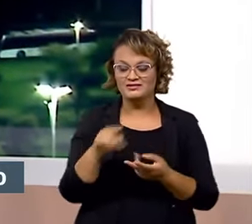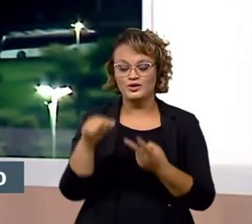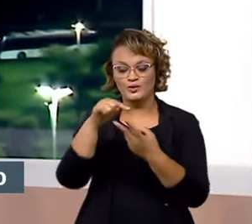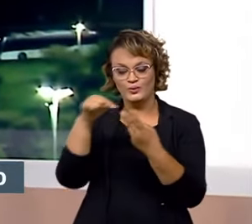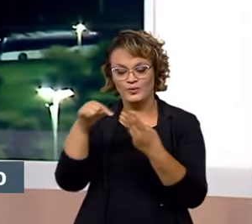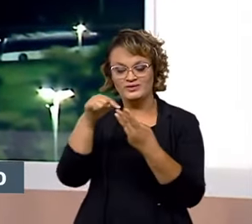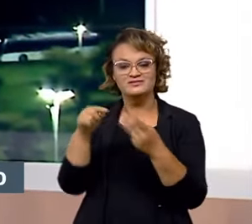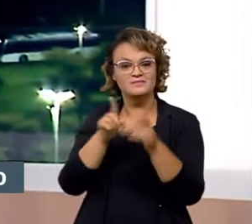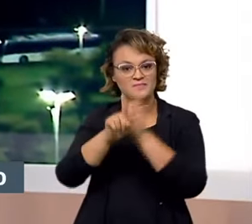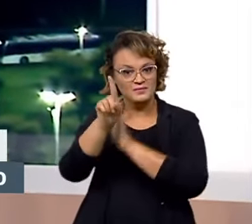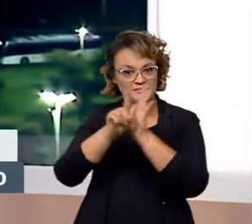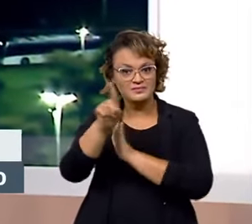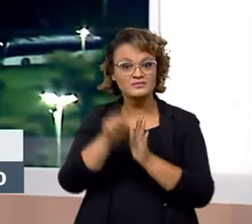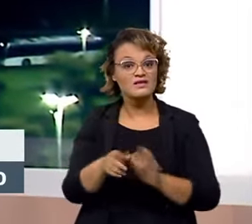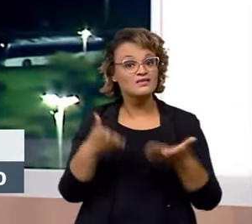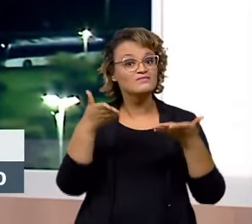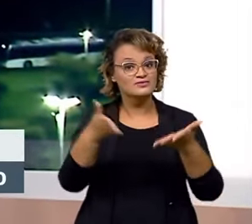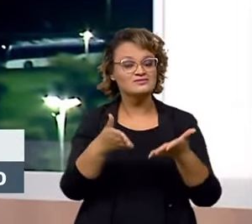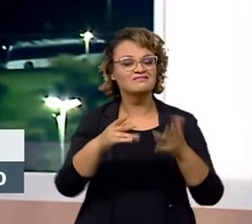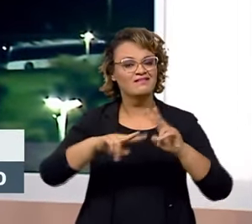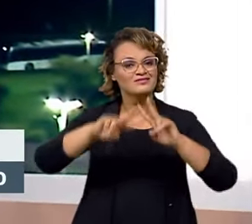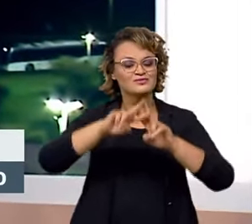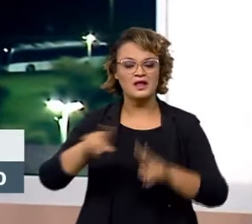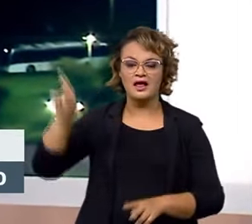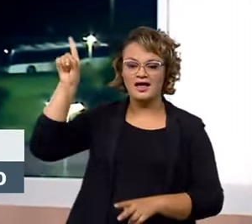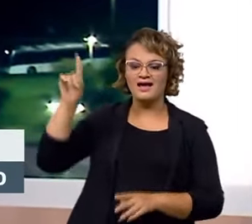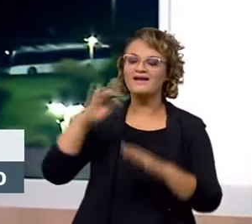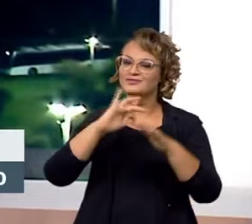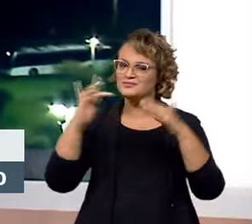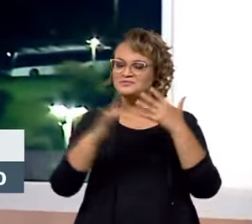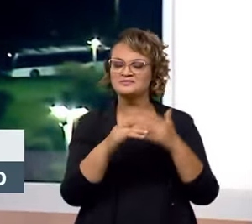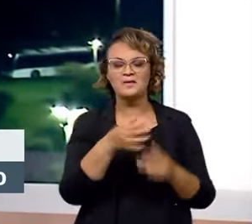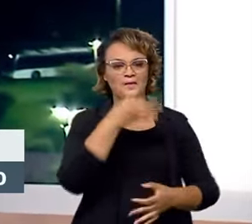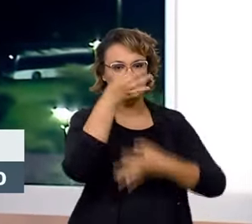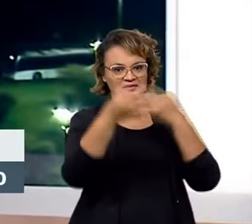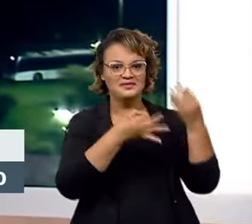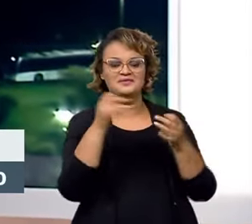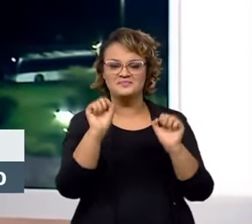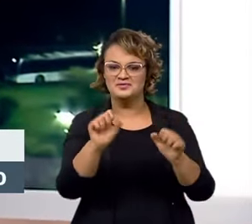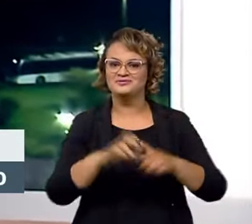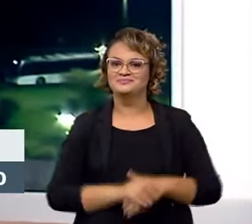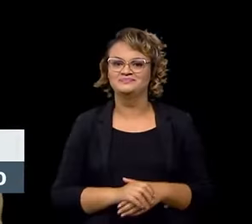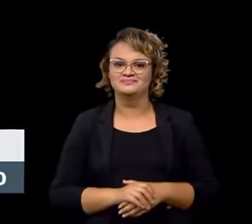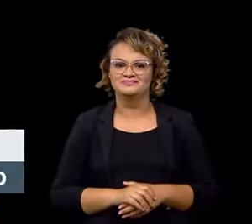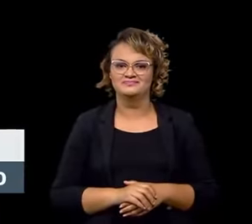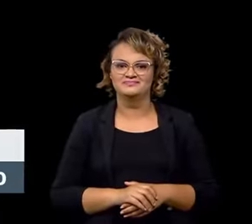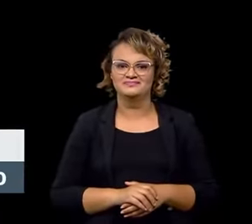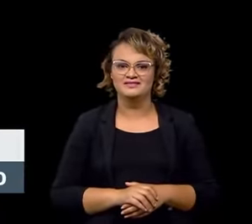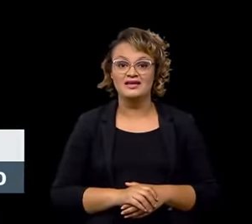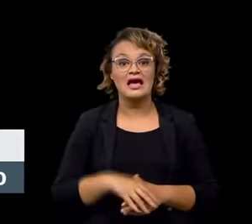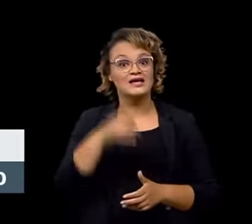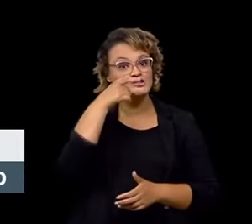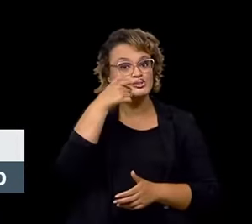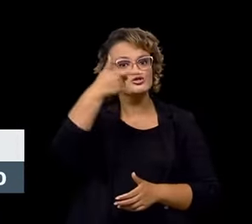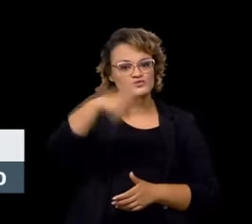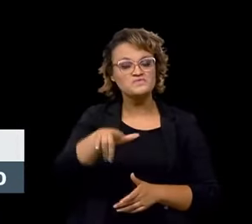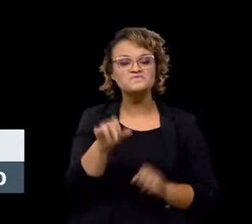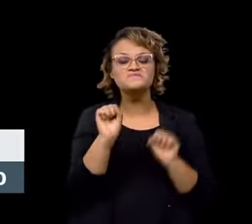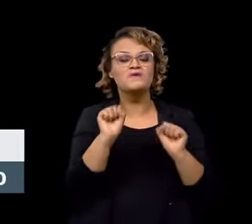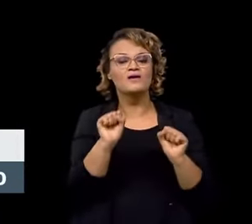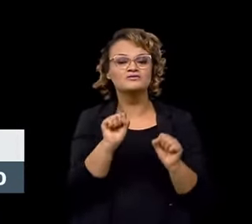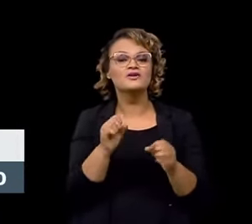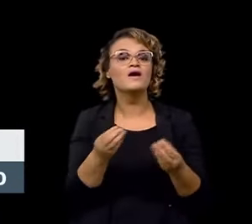conto com a sua participação nas nossas redes sociais utilizando a hashtag Sem Censura. Você pode assistir aos programas